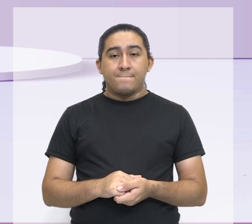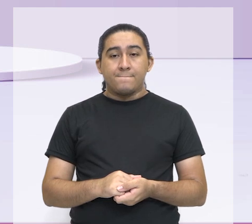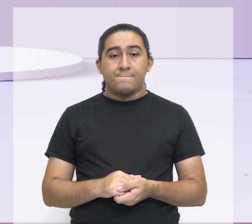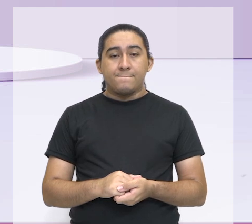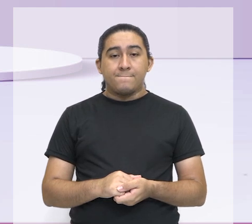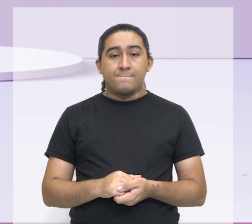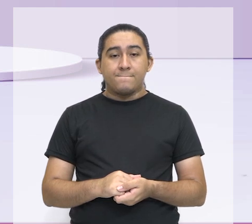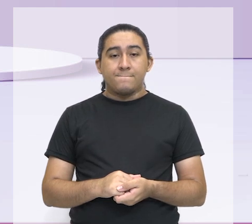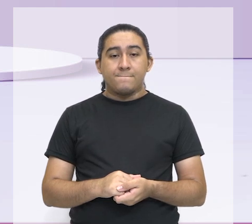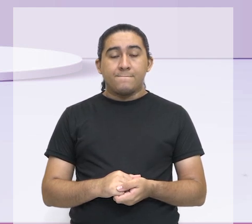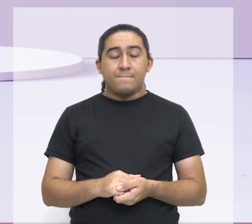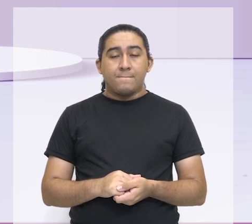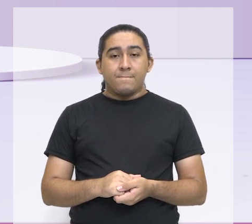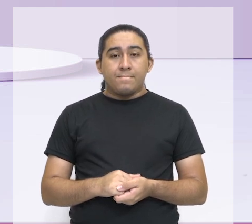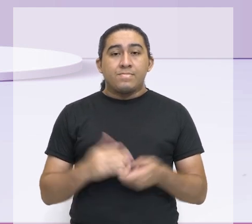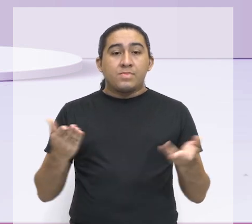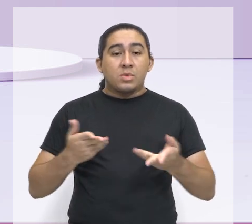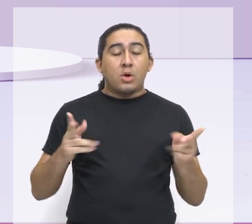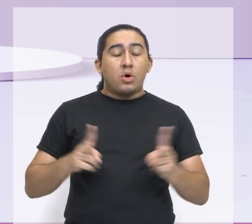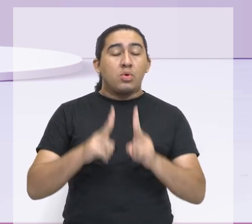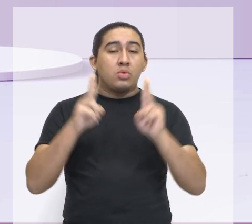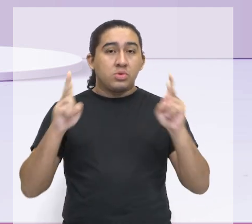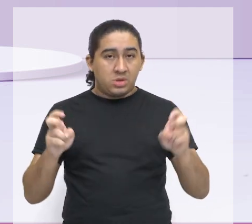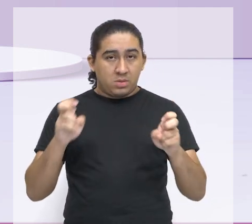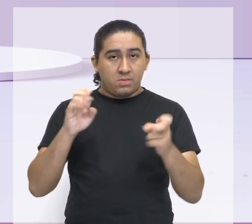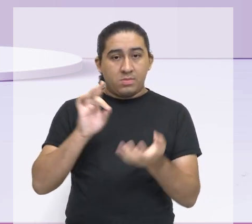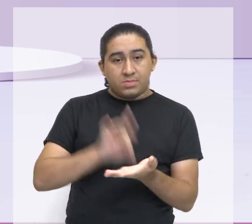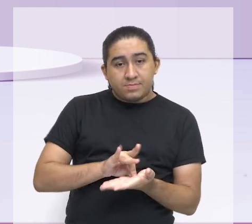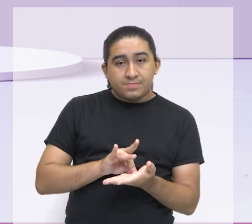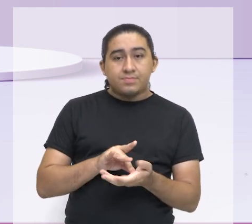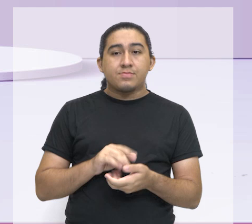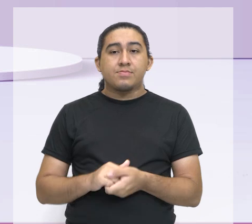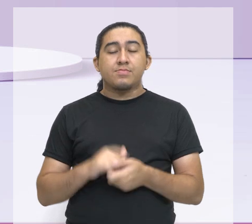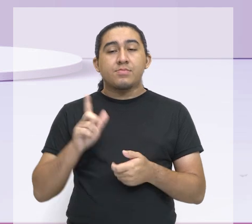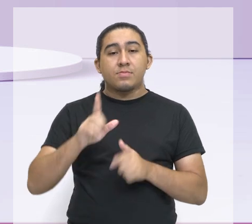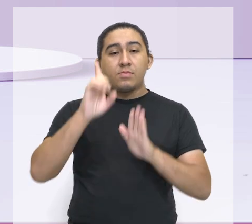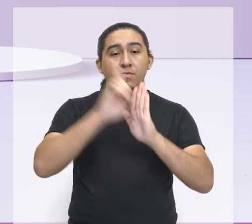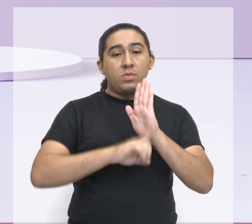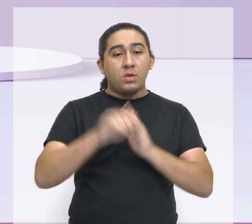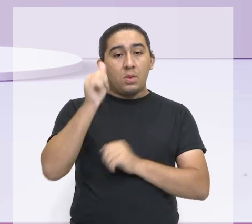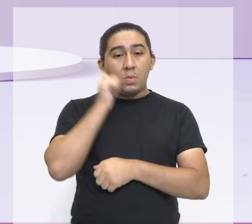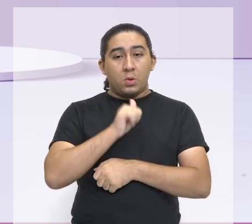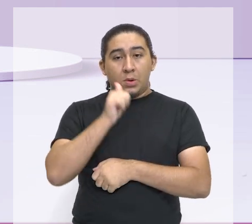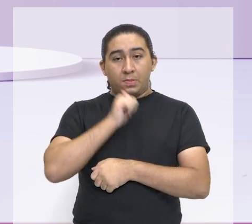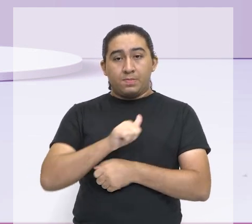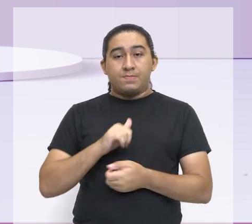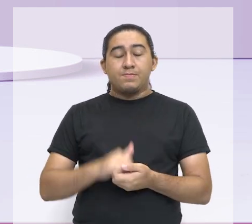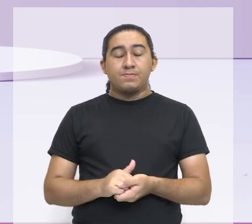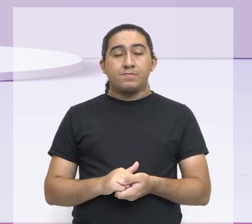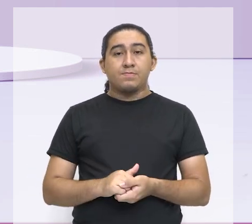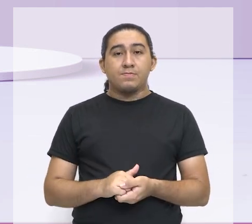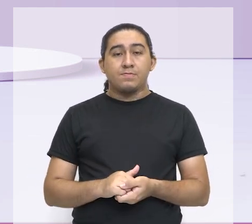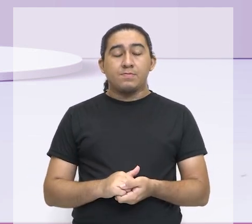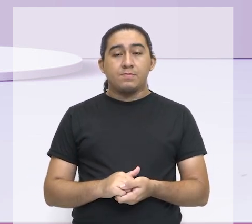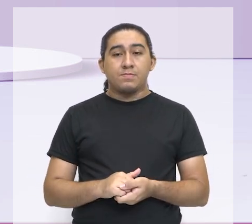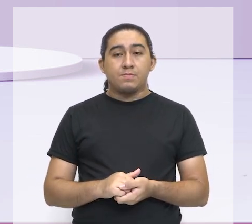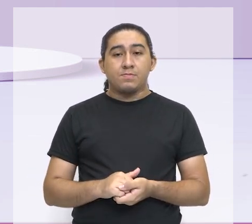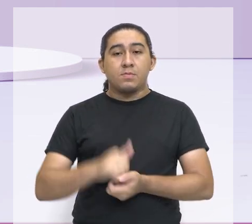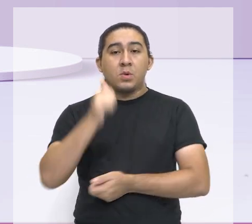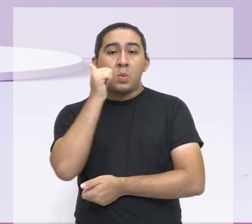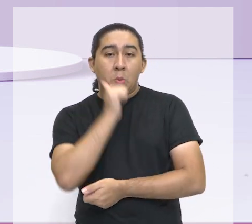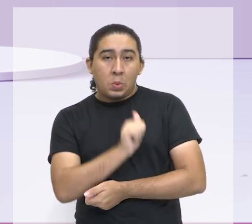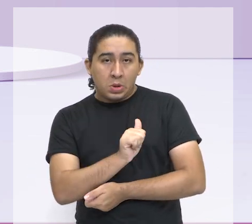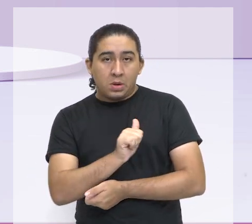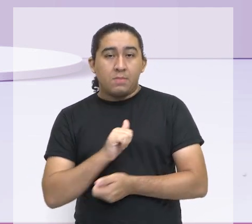Agora, vamos entrar num tema bem específico, que são os direitos das mulheres. As mulheres,